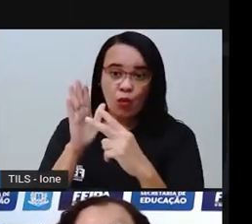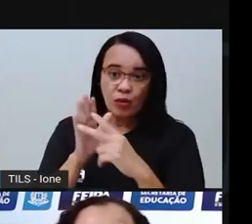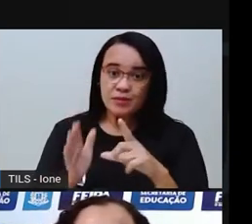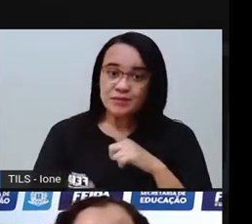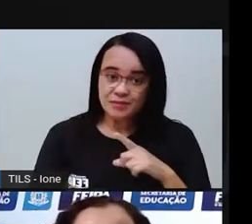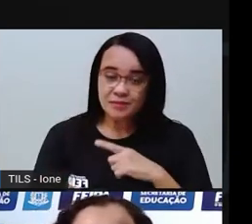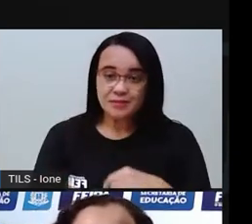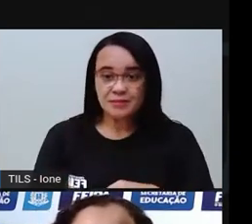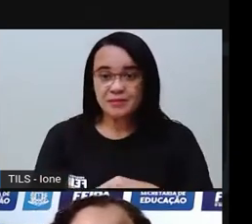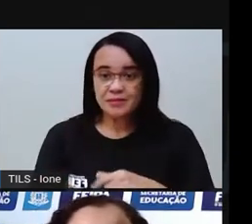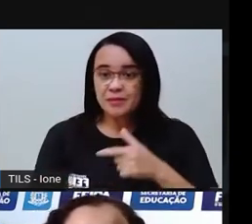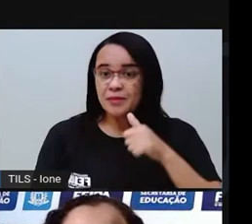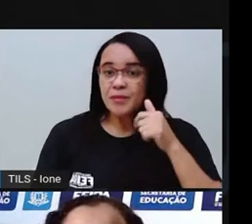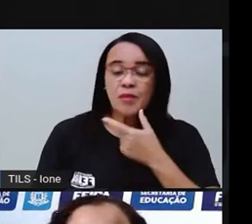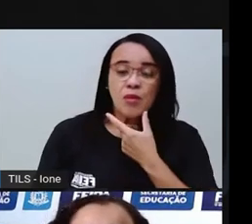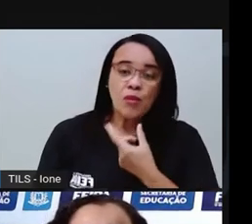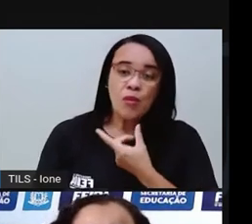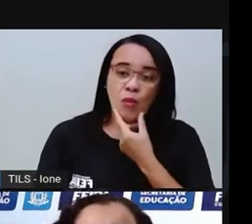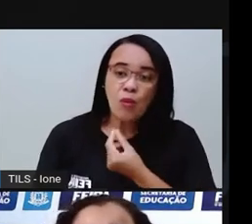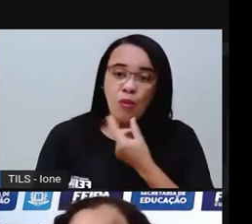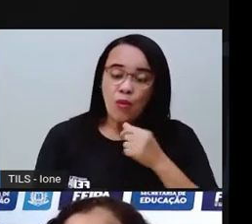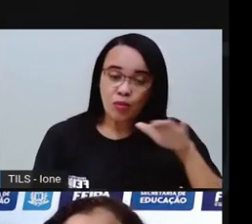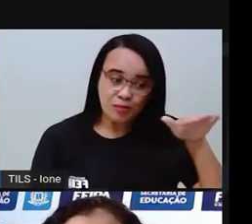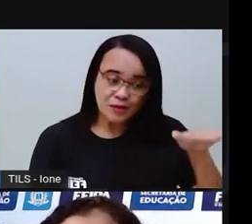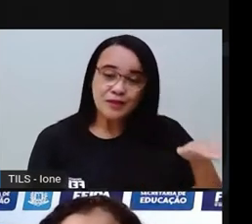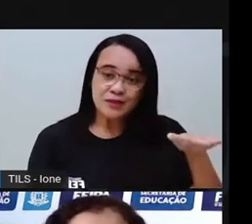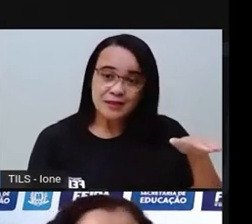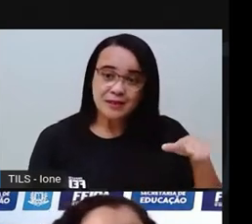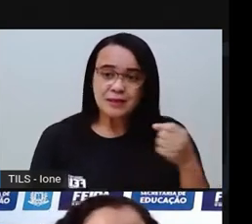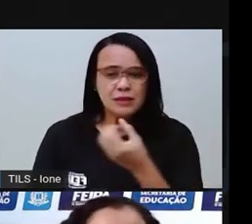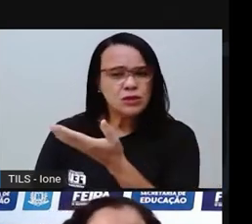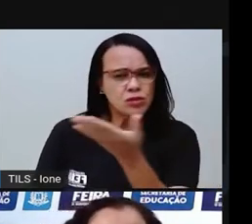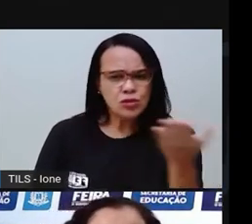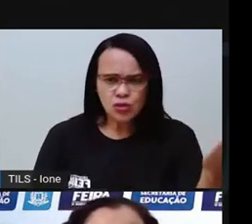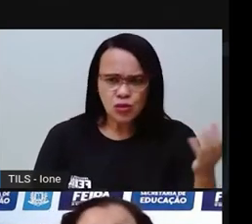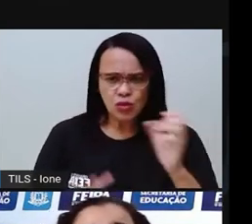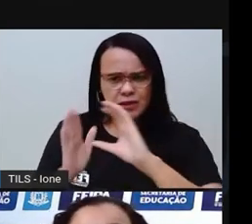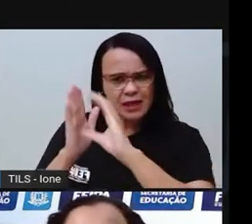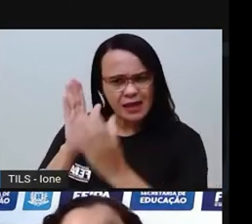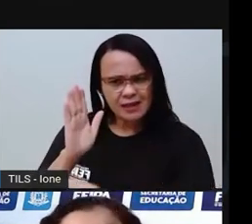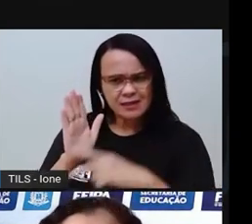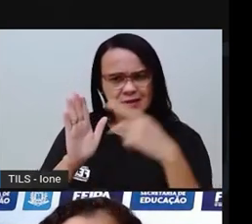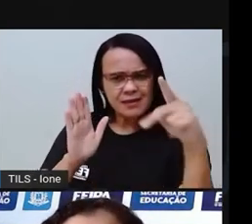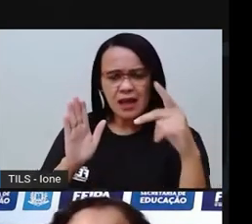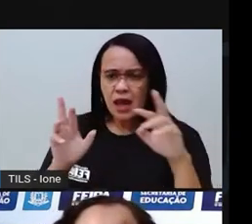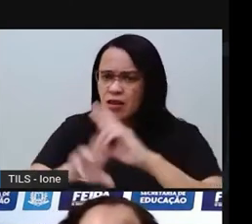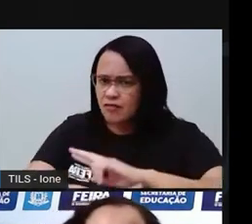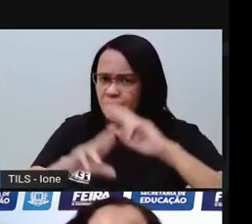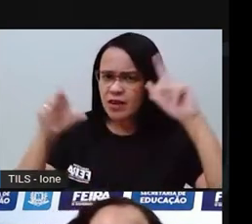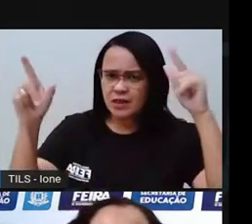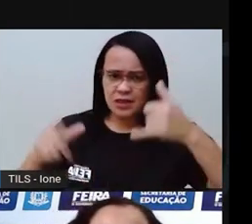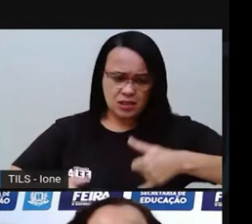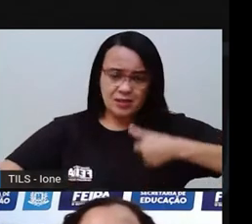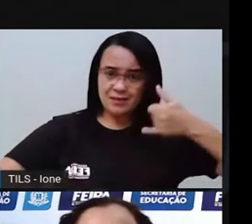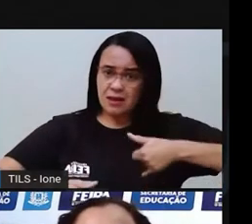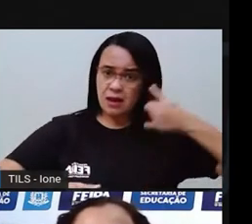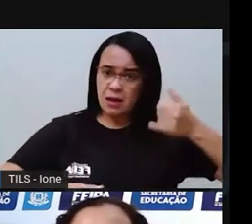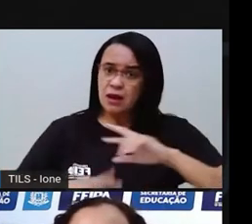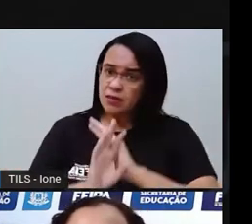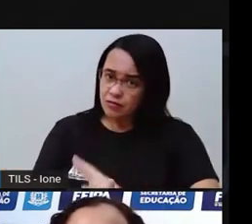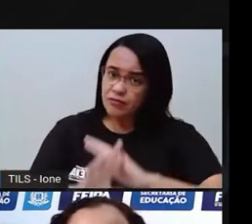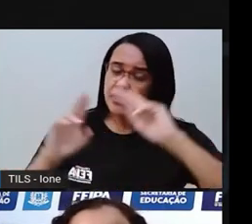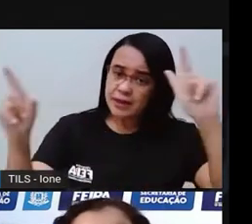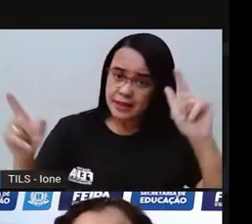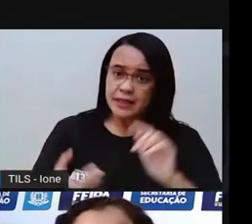E a gente está vendo que essas pessoas, elas têm características diferentes, né? Têm idades diferentes, né? Então,